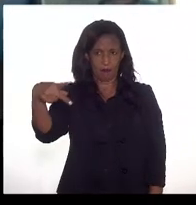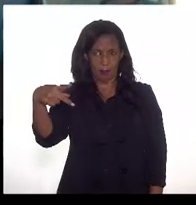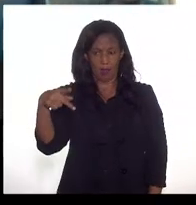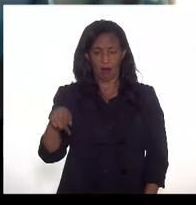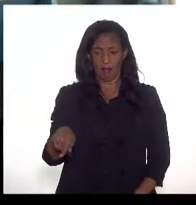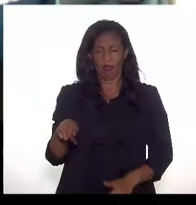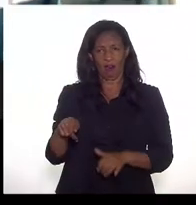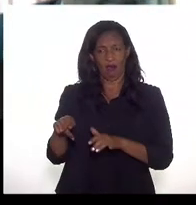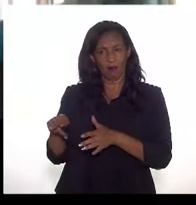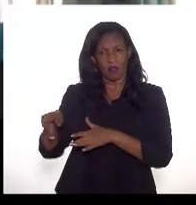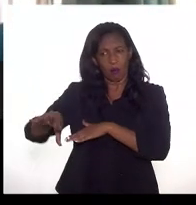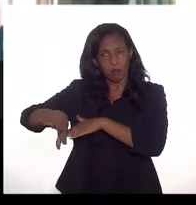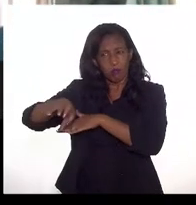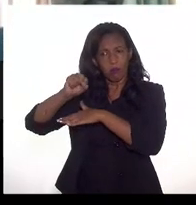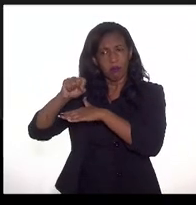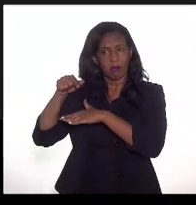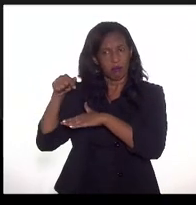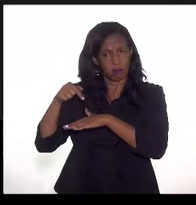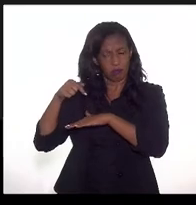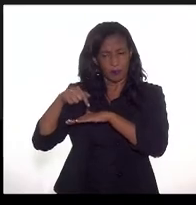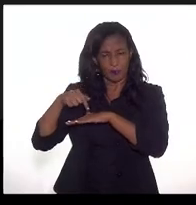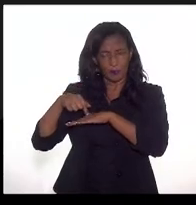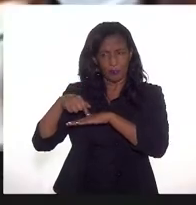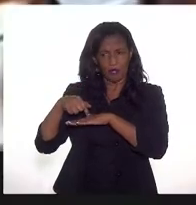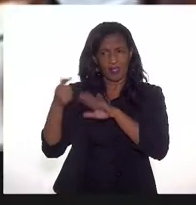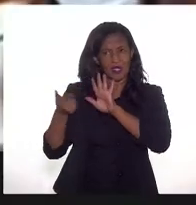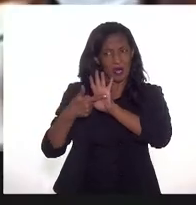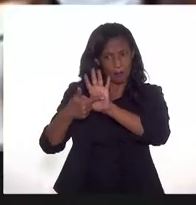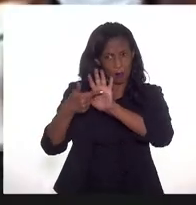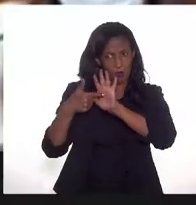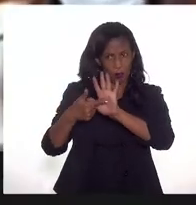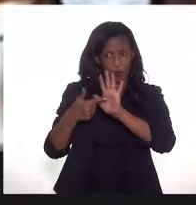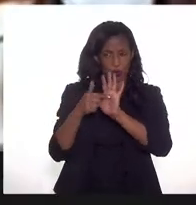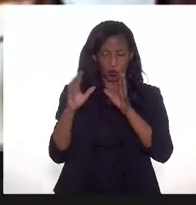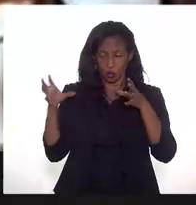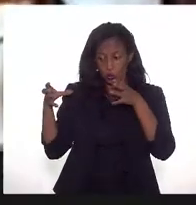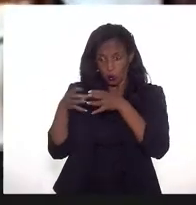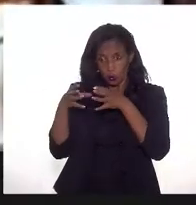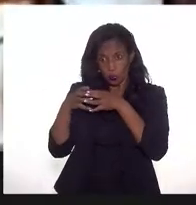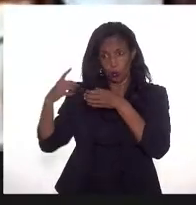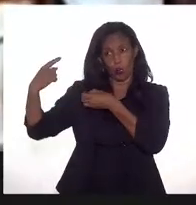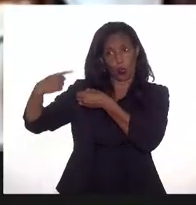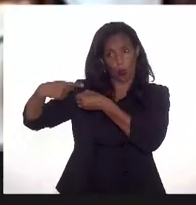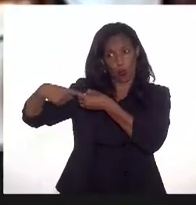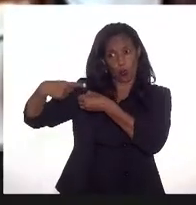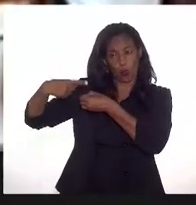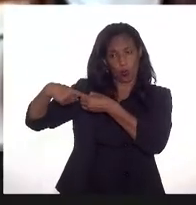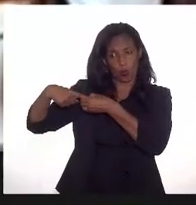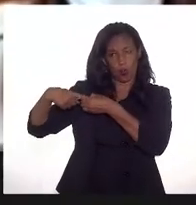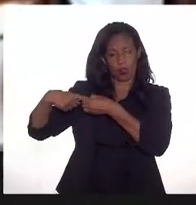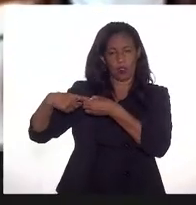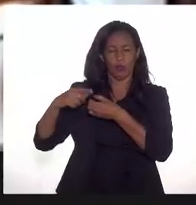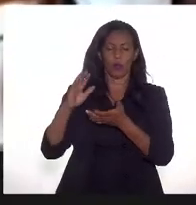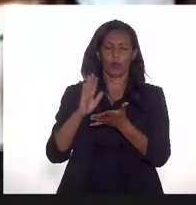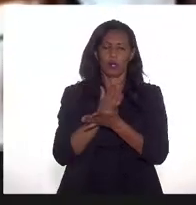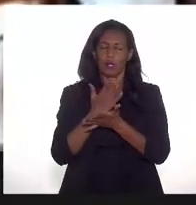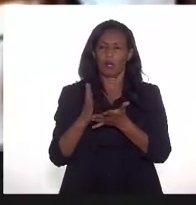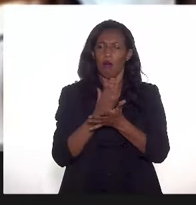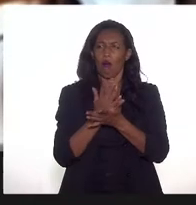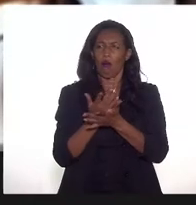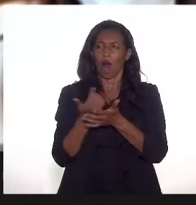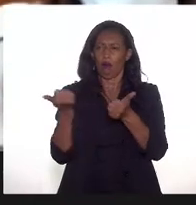inclusive com representantes dos municípios, em algumas situações, em casos de perícia,